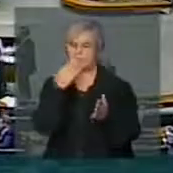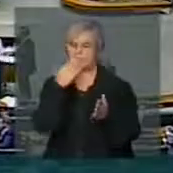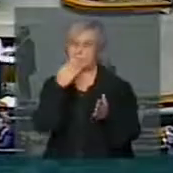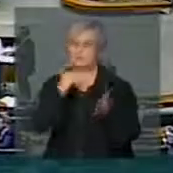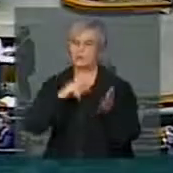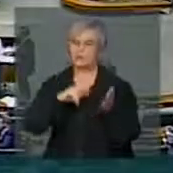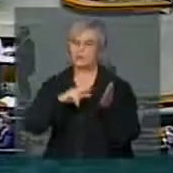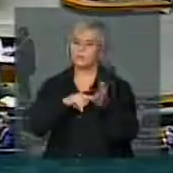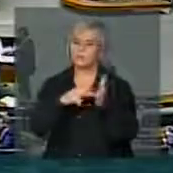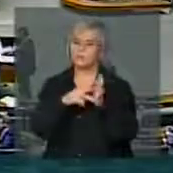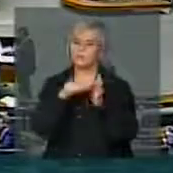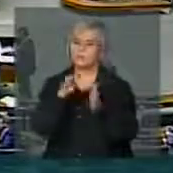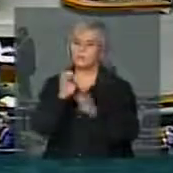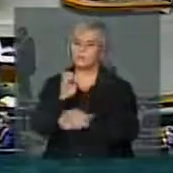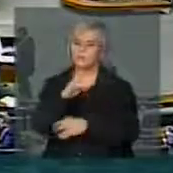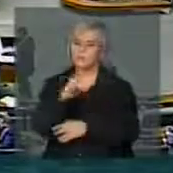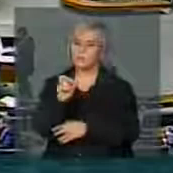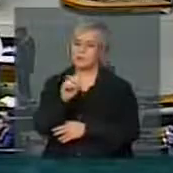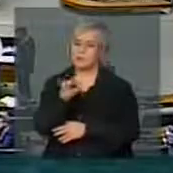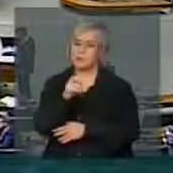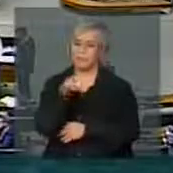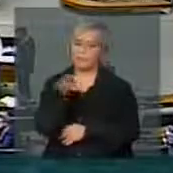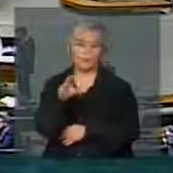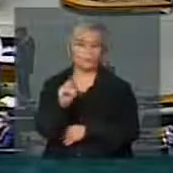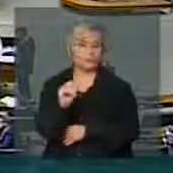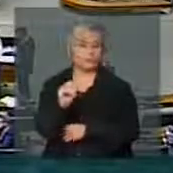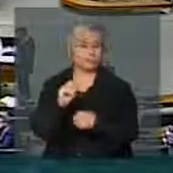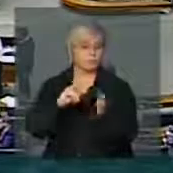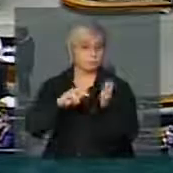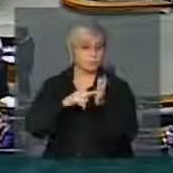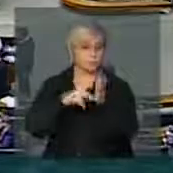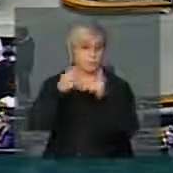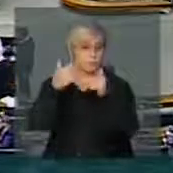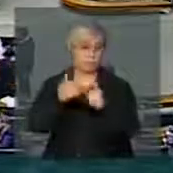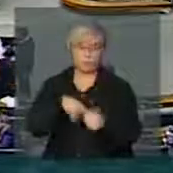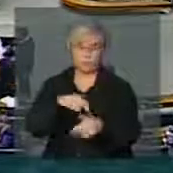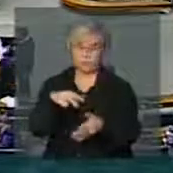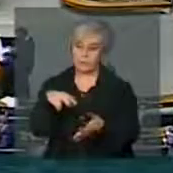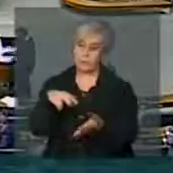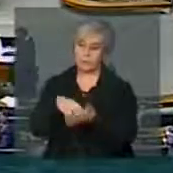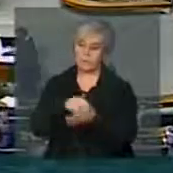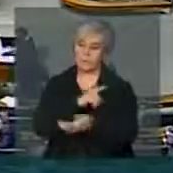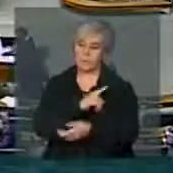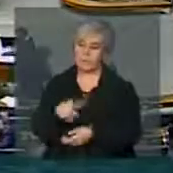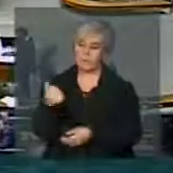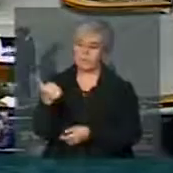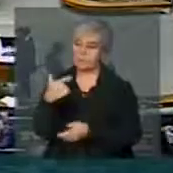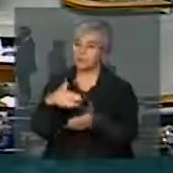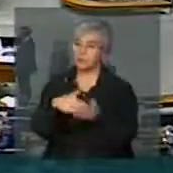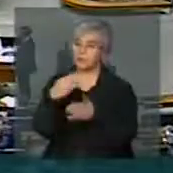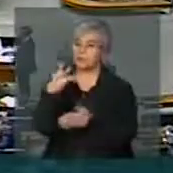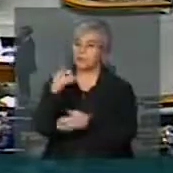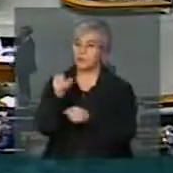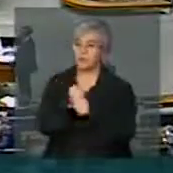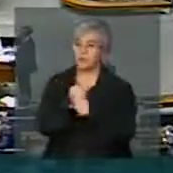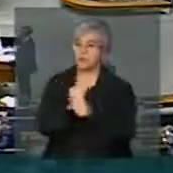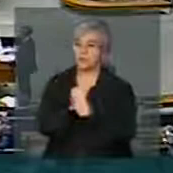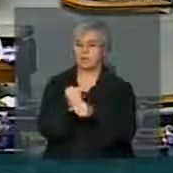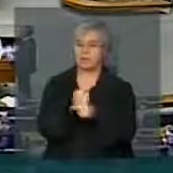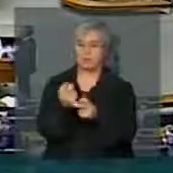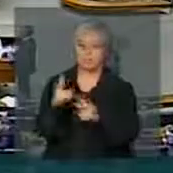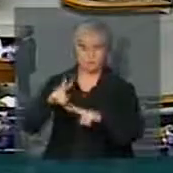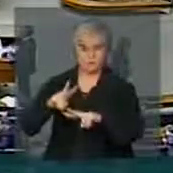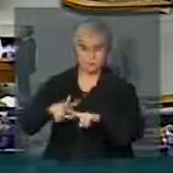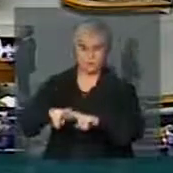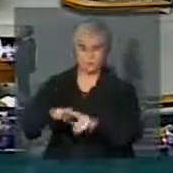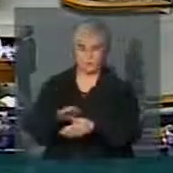com o relatório apresentado pelo deputado Arthur Maia. Ele prevê pena de 12 a 30 anos de prisão para o crime. Agora vamos ouvir